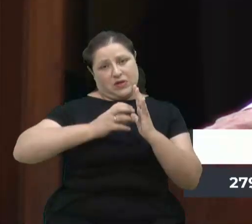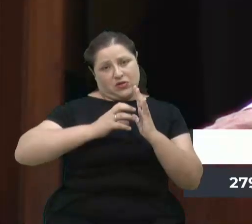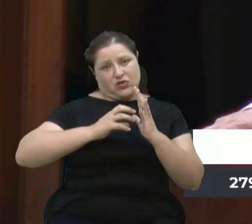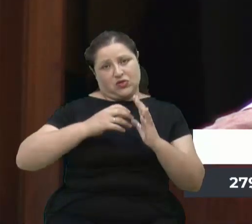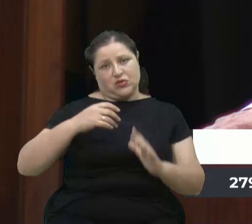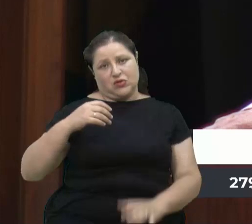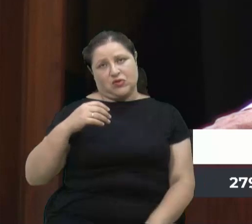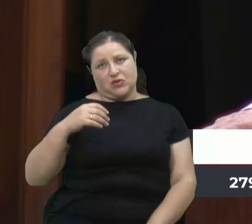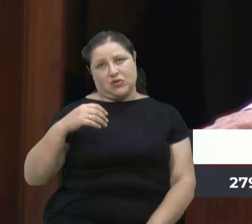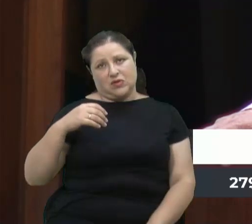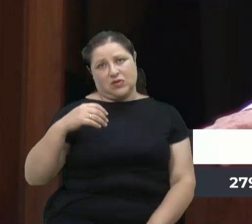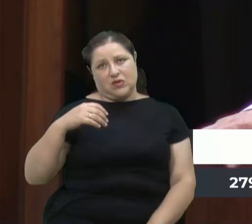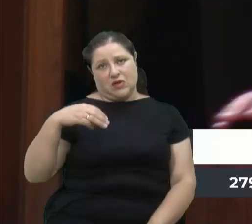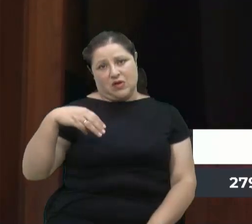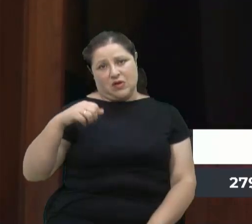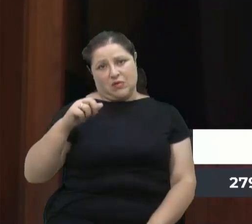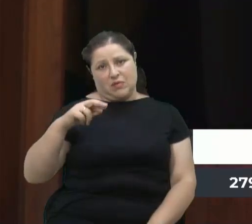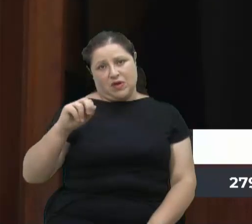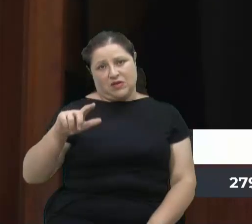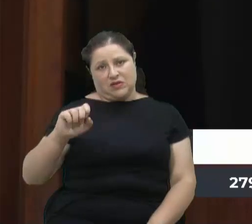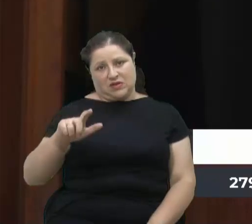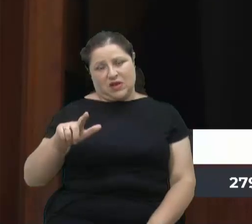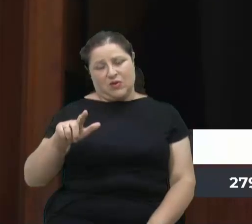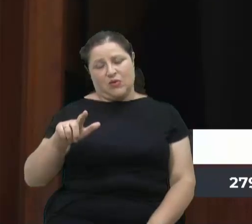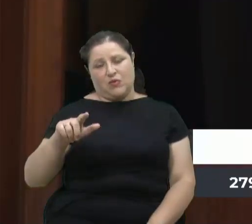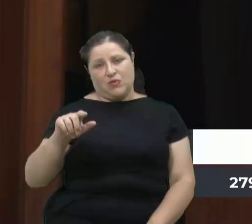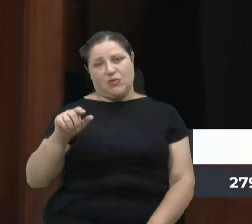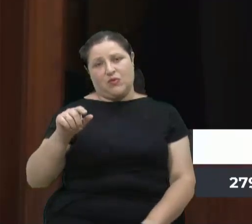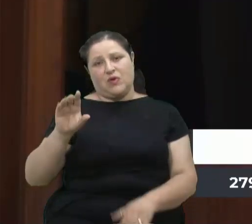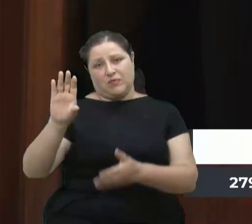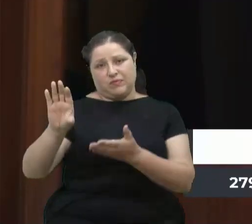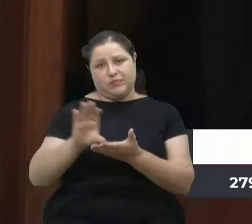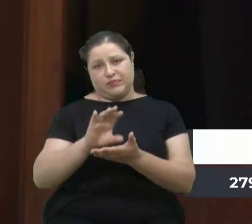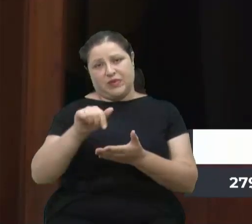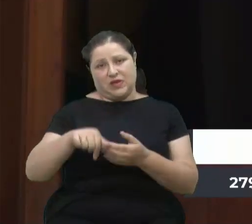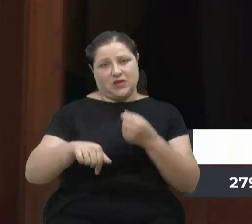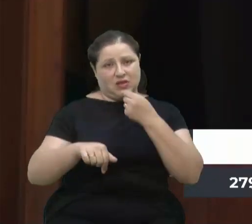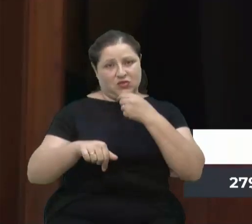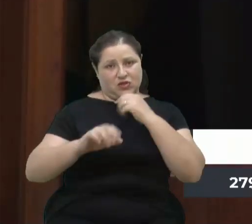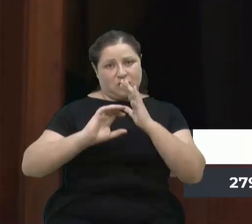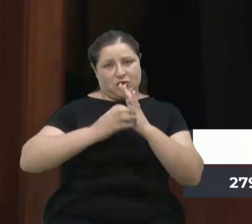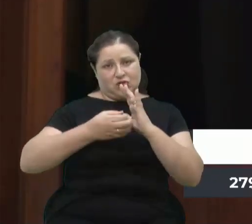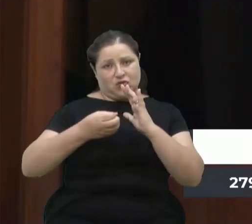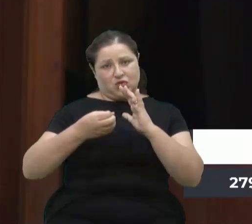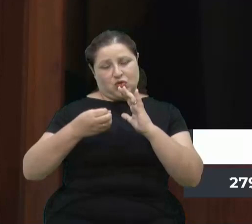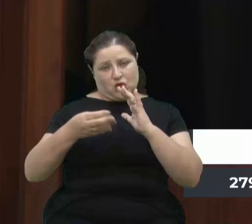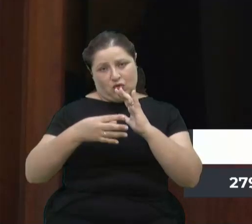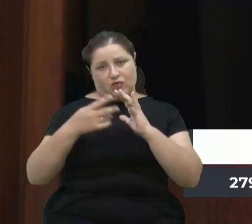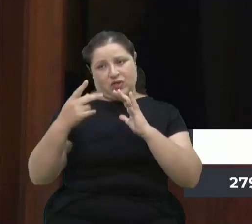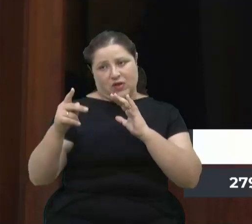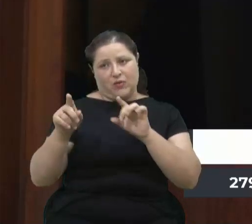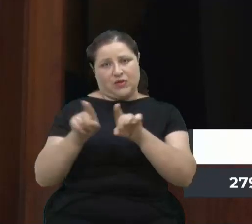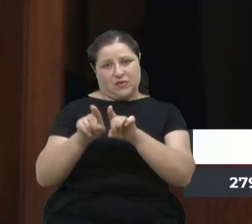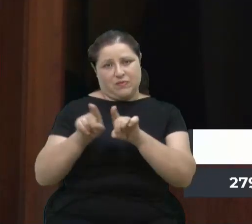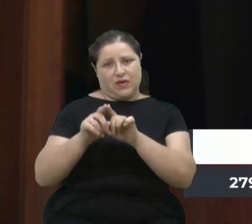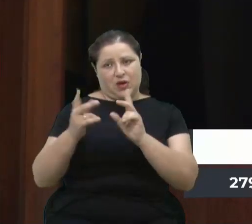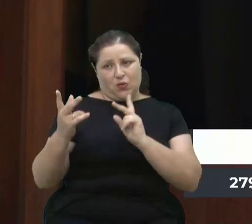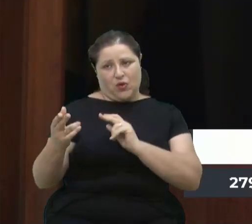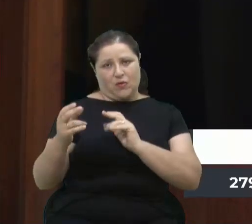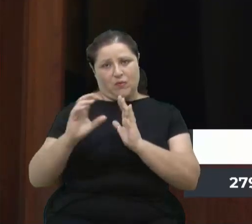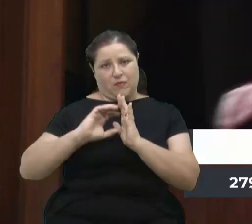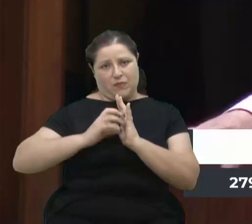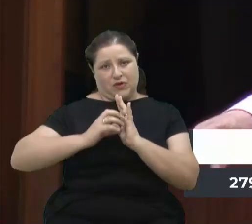pertence ao senhor, porque ele envia também pelo Partido Novo aqui em Caxias do Sul. Então, de forma bem